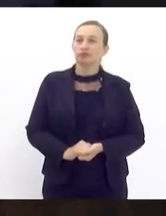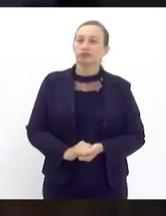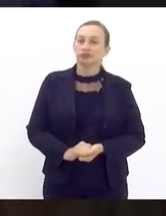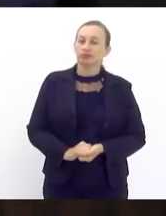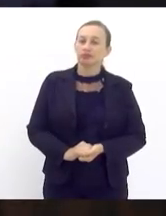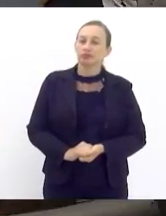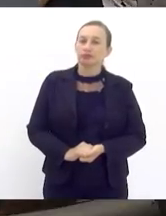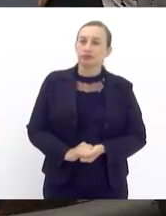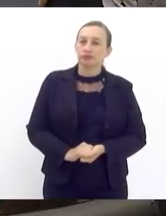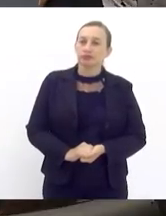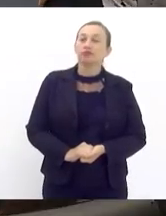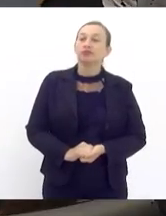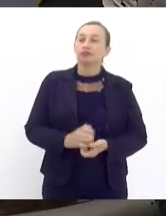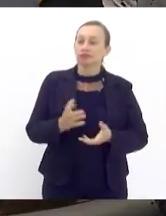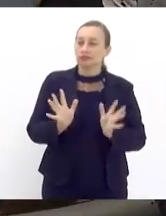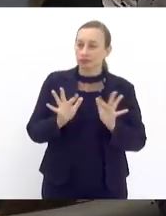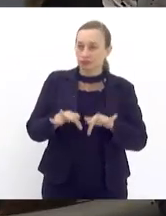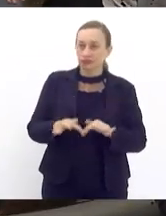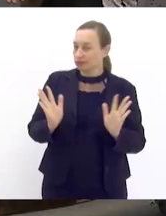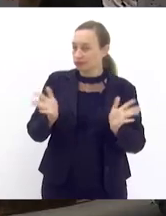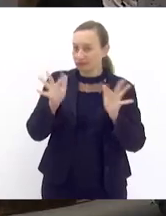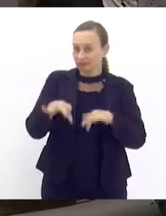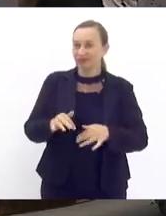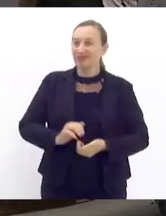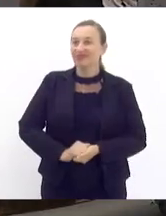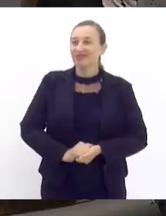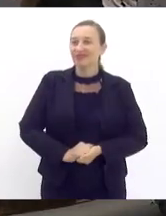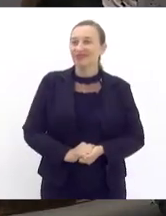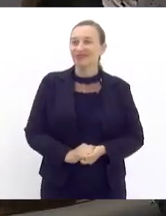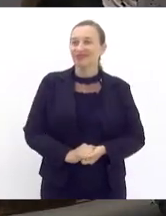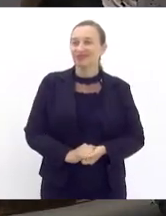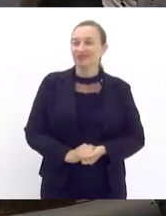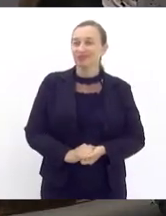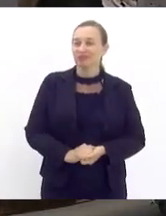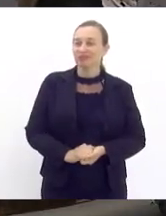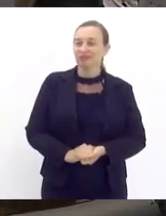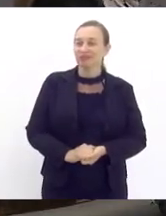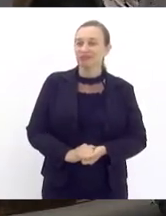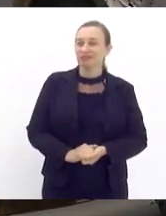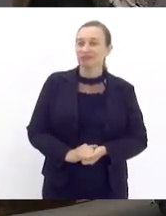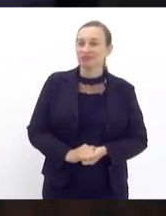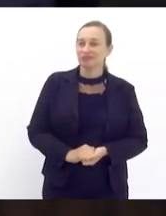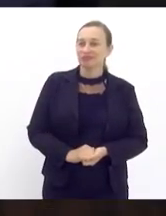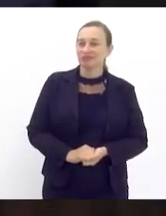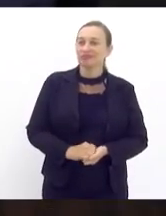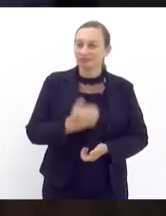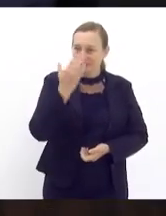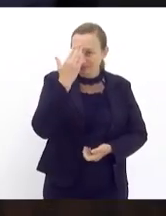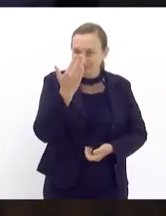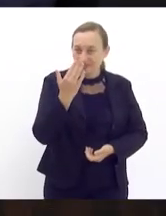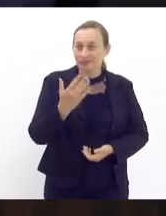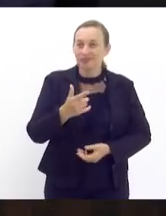Conclua. Já concluí. Obrigado. Obrigado pela educação.